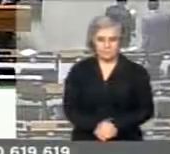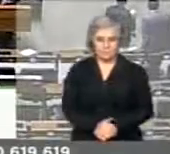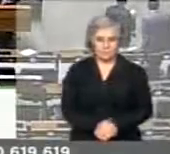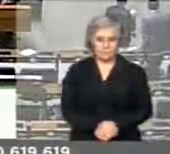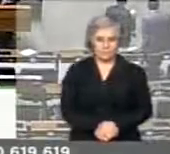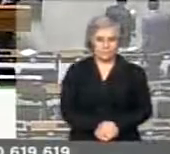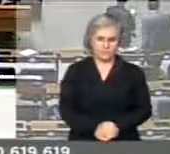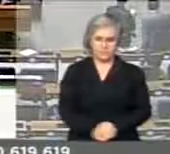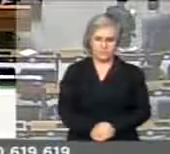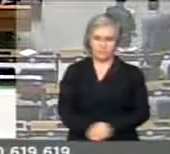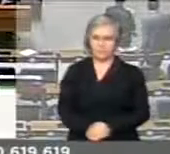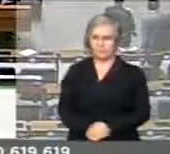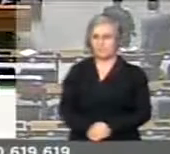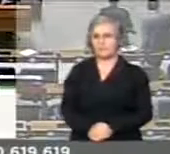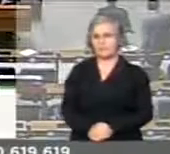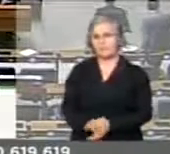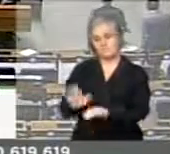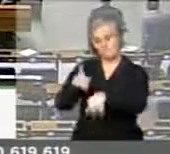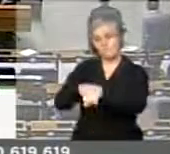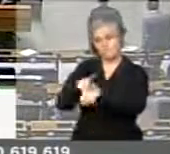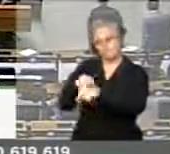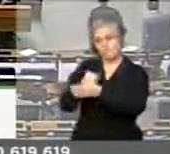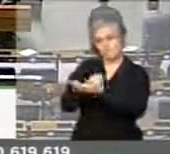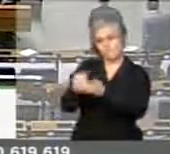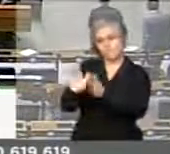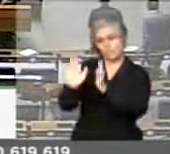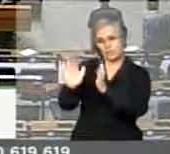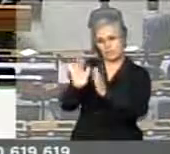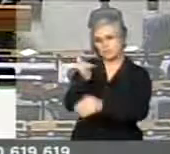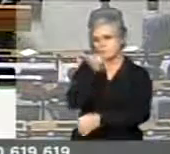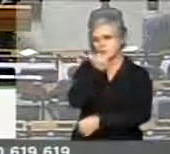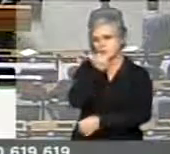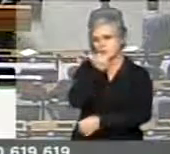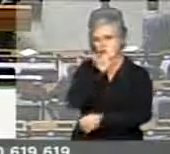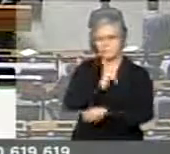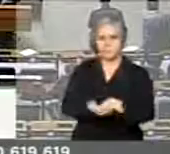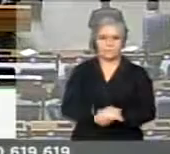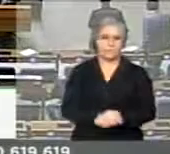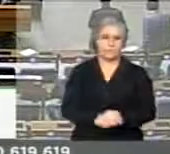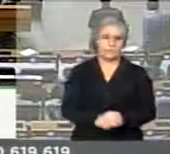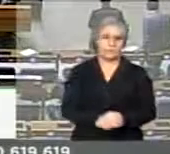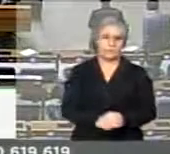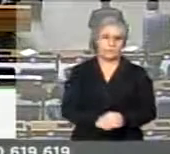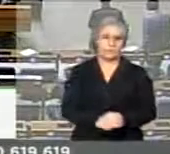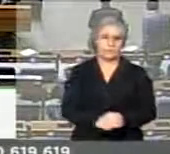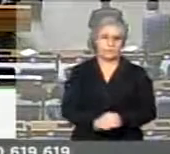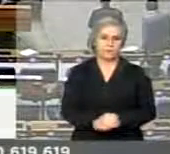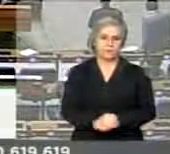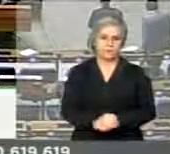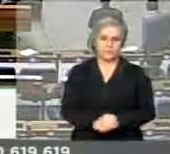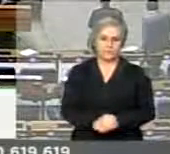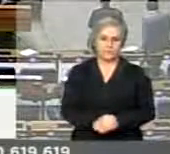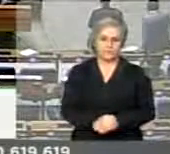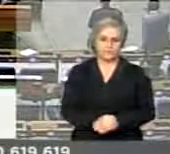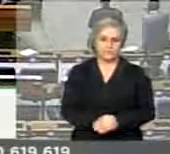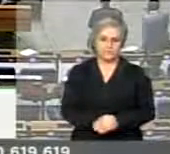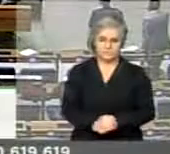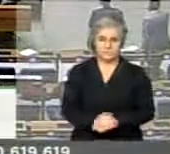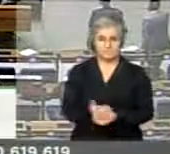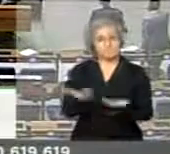Deputado Major Olímpio, O tempo de V. Exª esgotou-se. Já passaram três minutos. Eu dei mais um minuto.